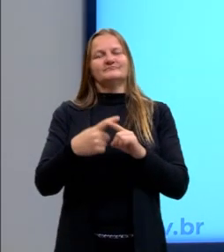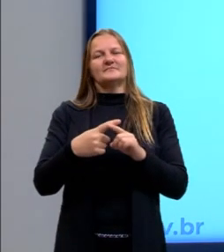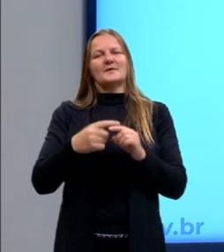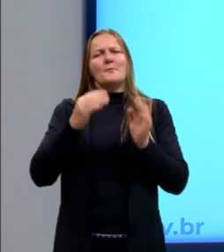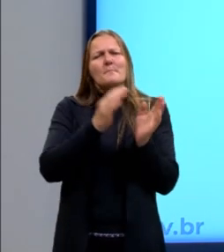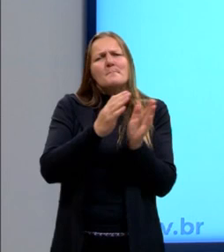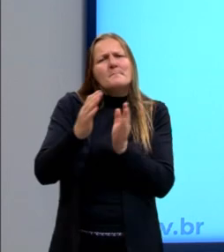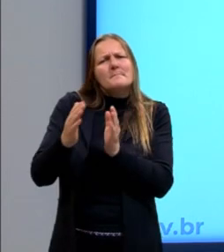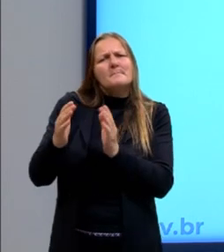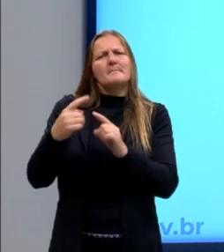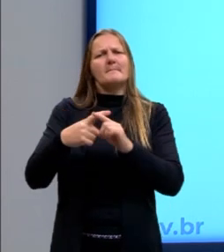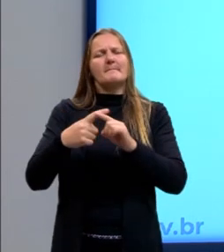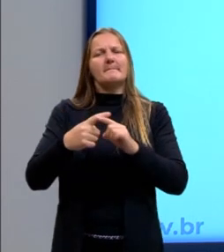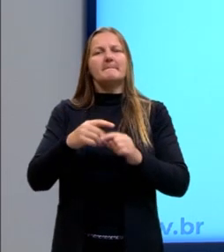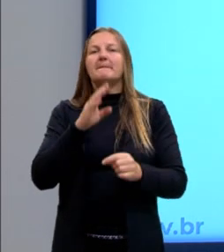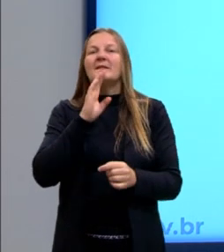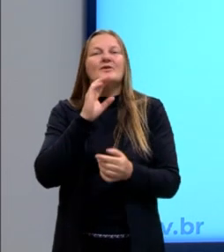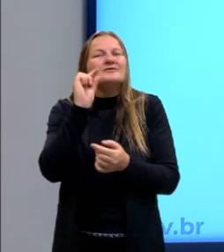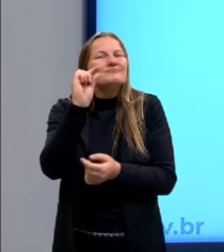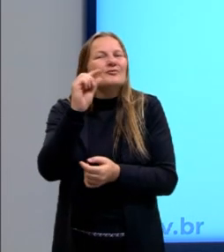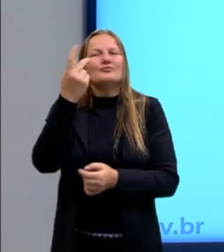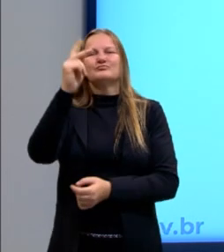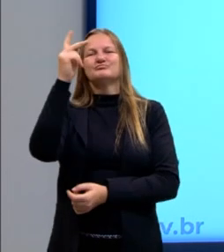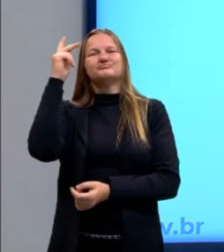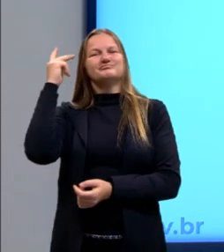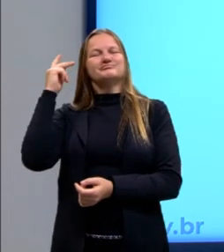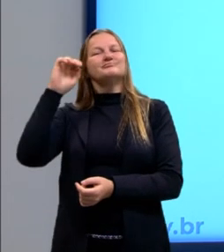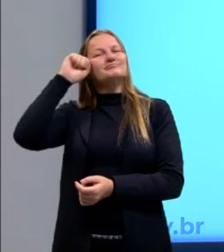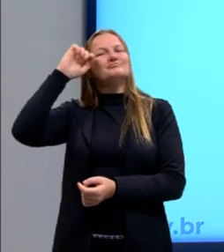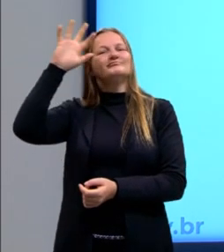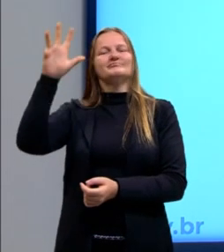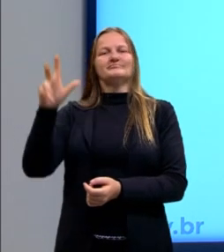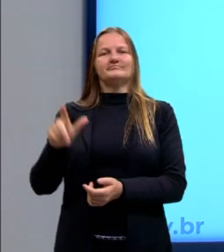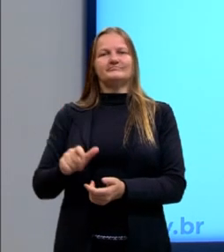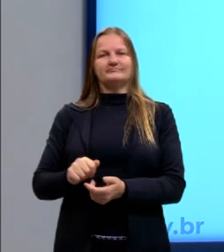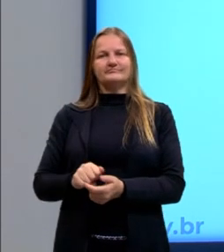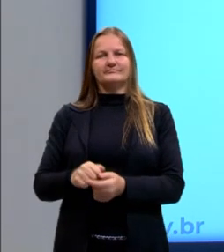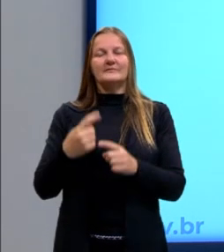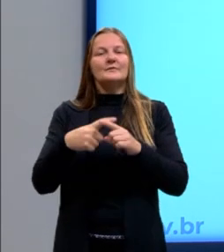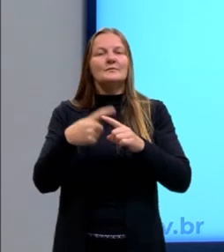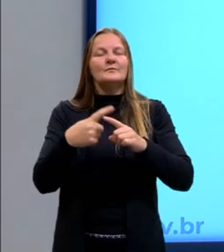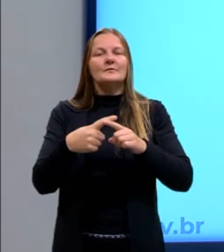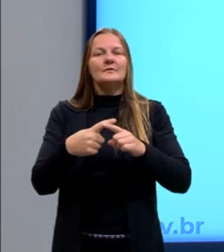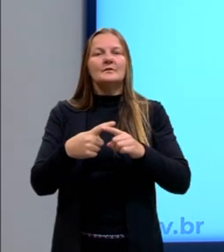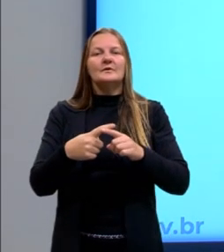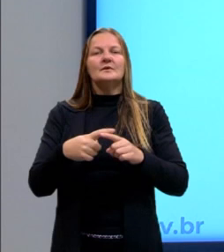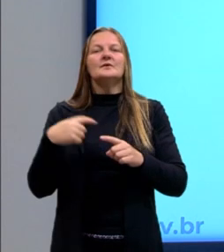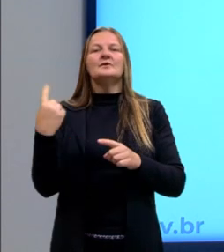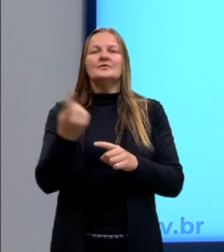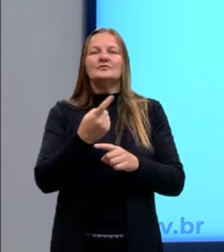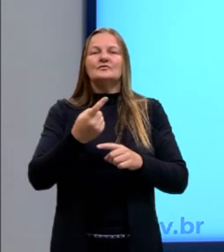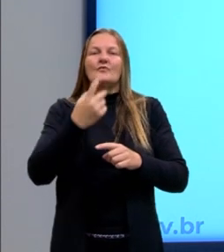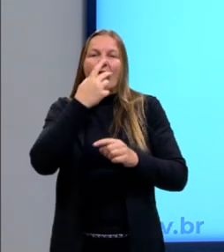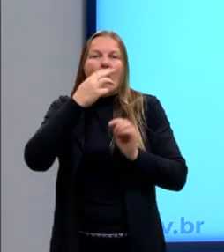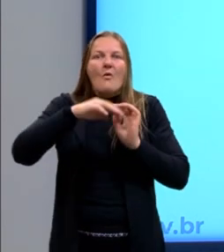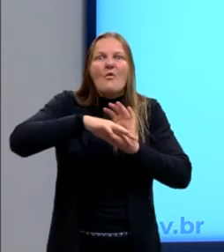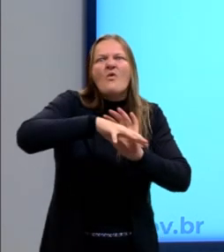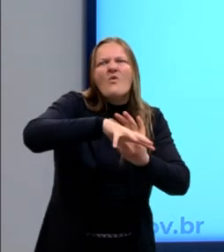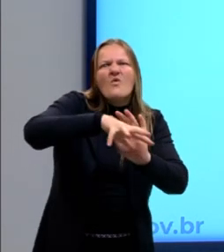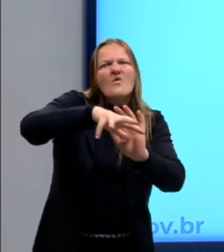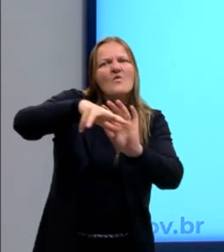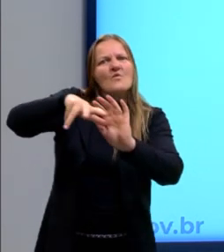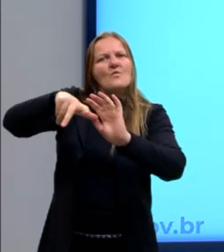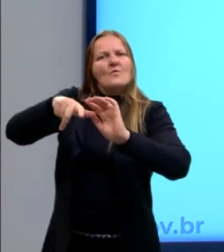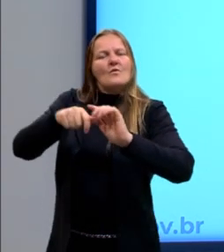em parte, a gente desconhece a história do continente africano porque ele sofreu um roubo. O isso quer